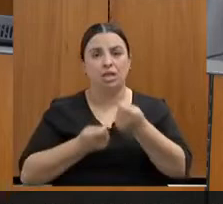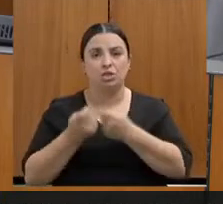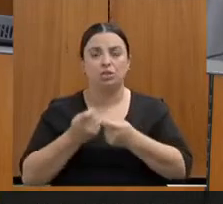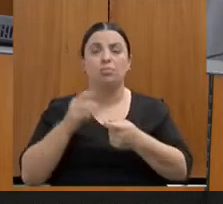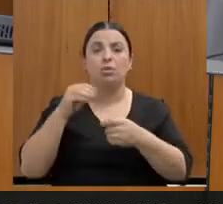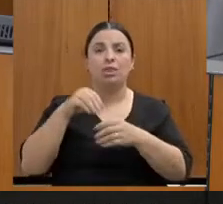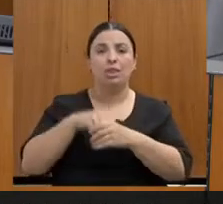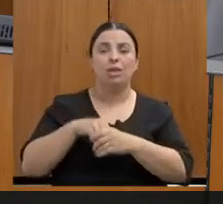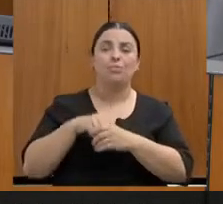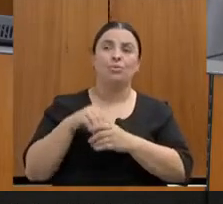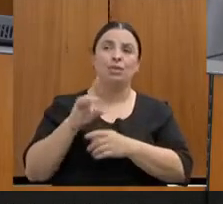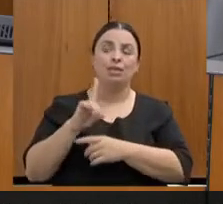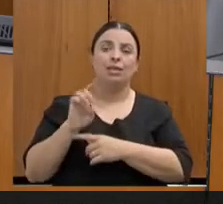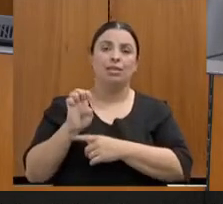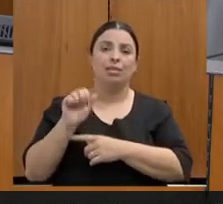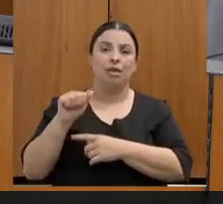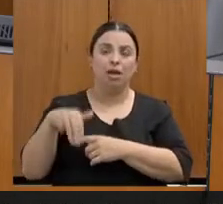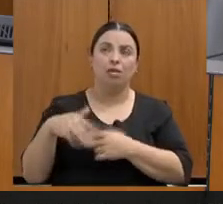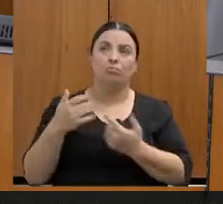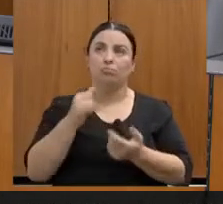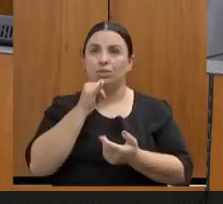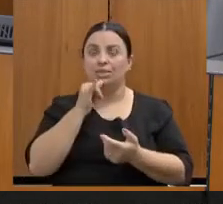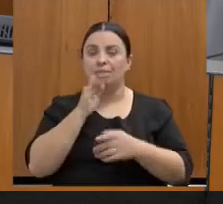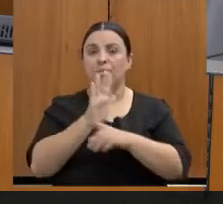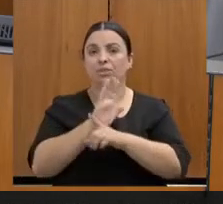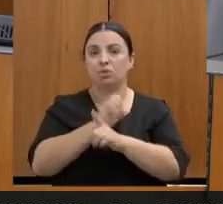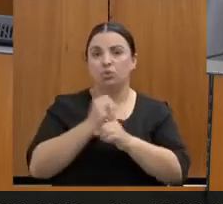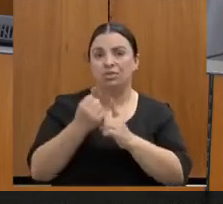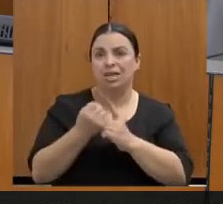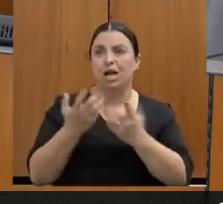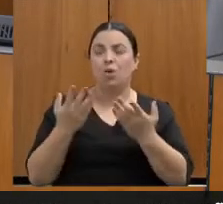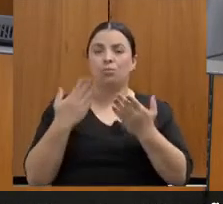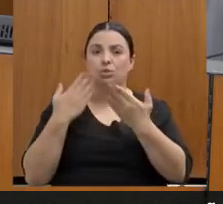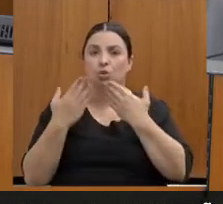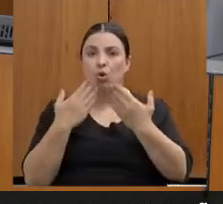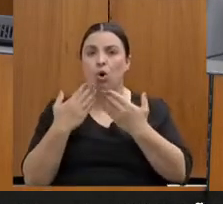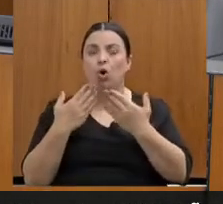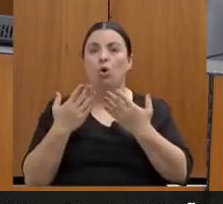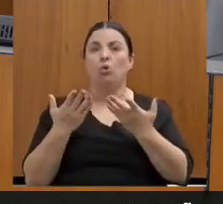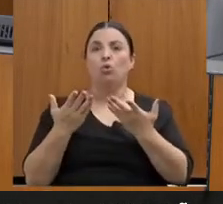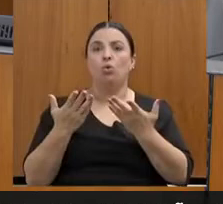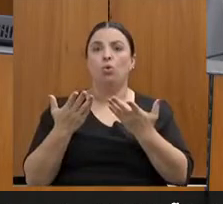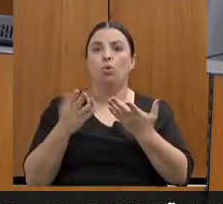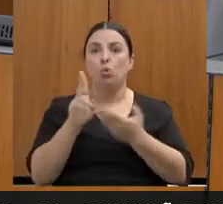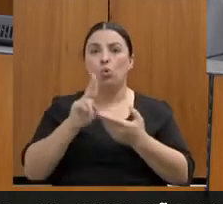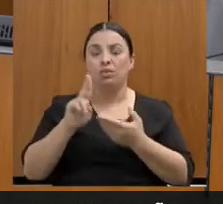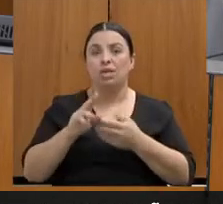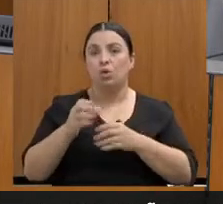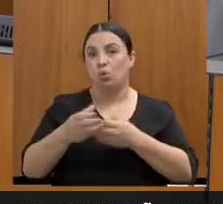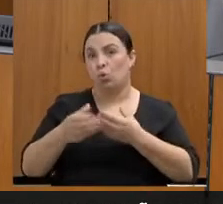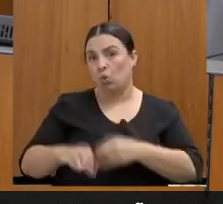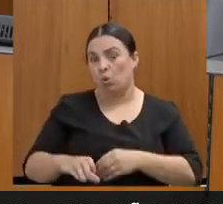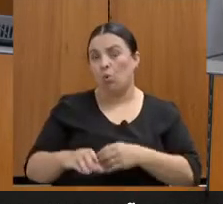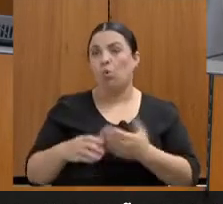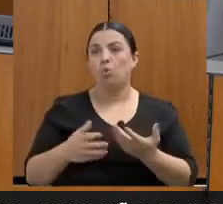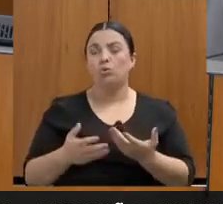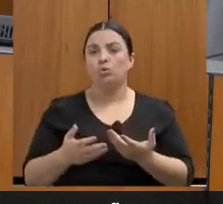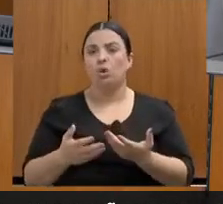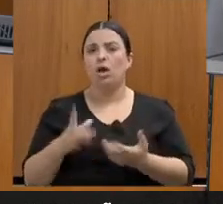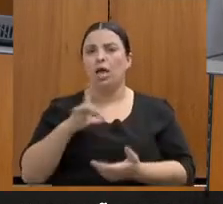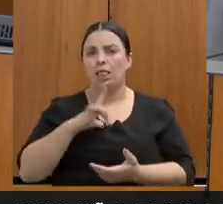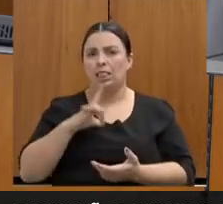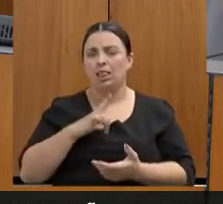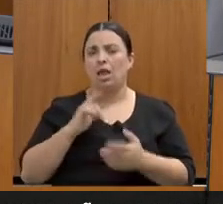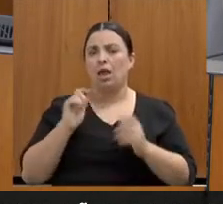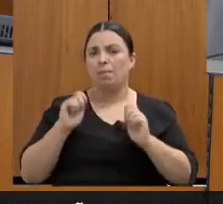sociais, psicólogos, por meio de algum concurso público? Isso considerando que a continuidade ou não da constância